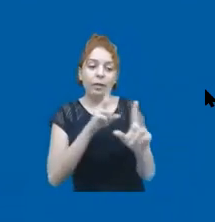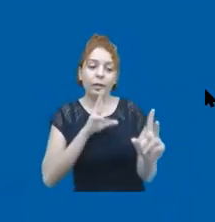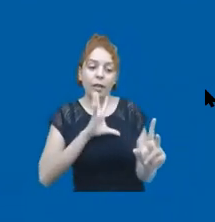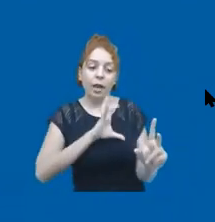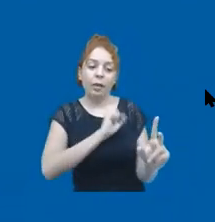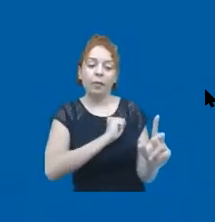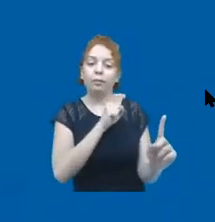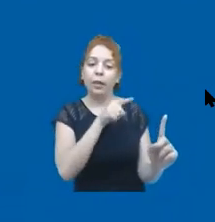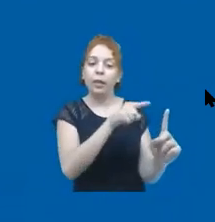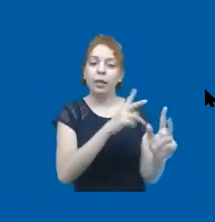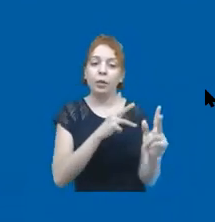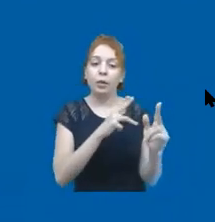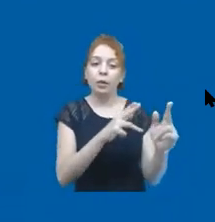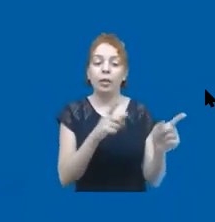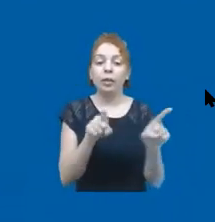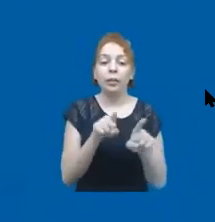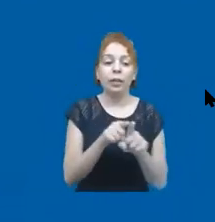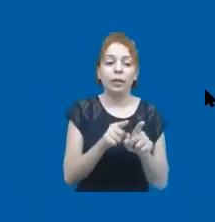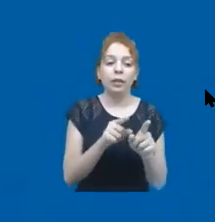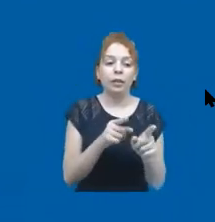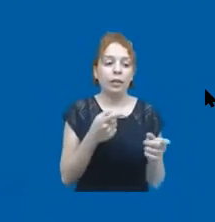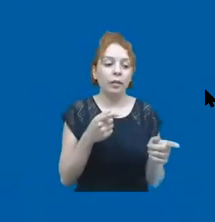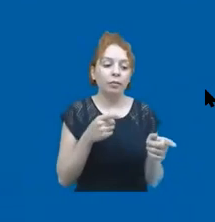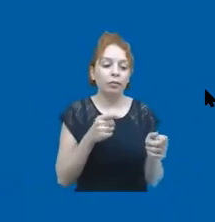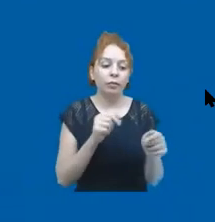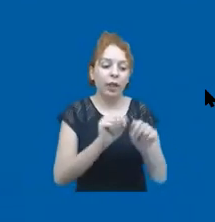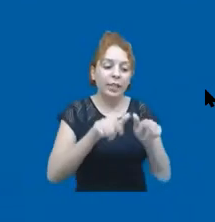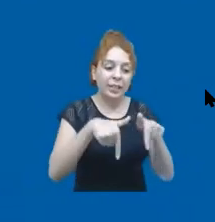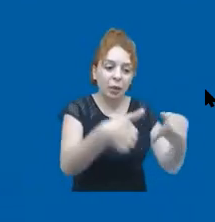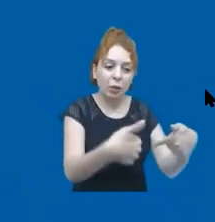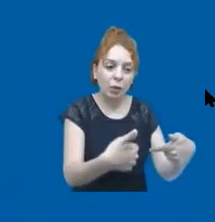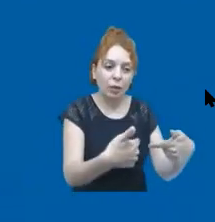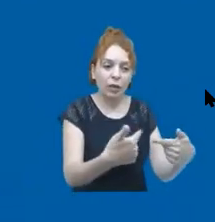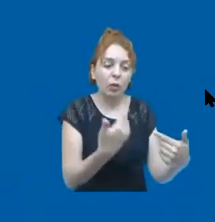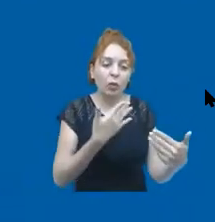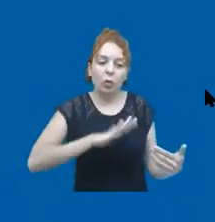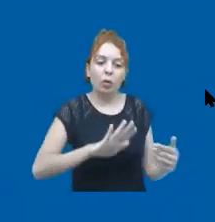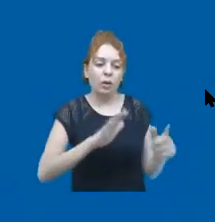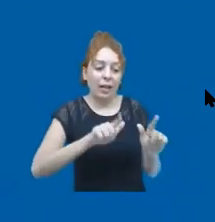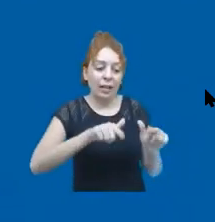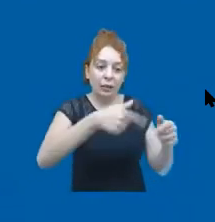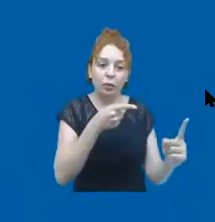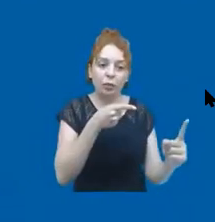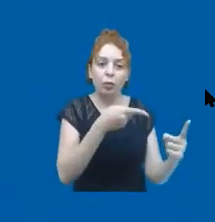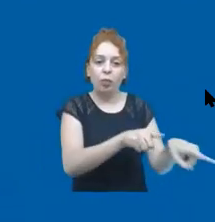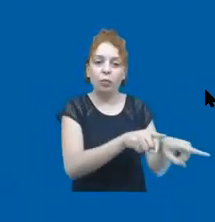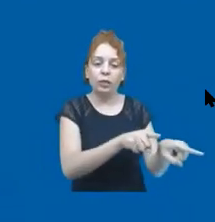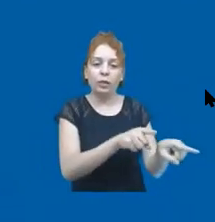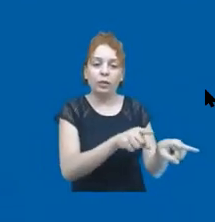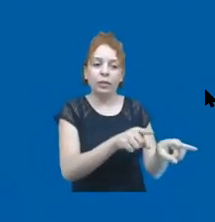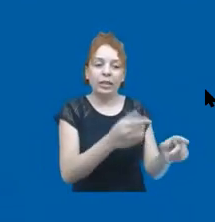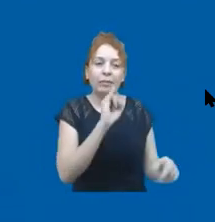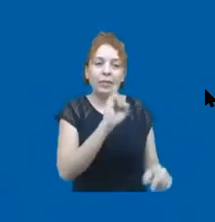E não faça ao próximo o que não queres que a ti façam. Não faça ao outro aquilo que você não gostaria que fizesse contigo.